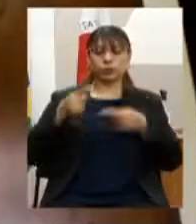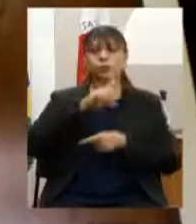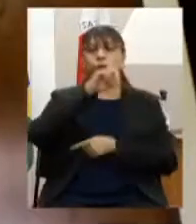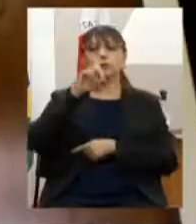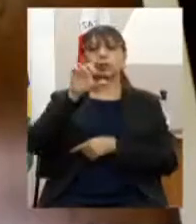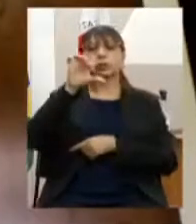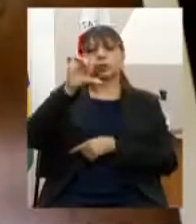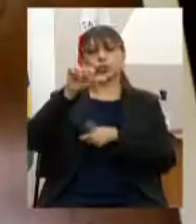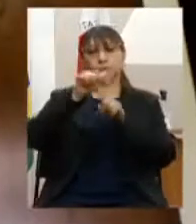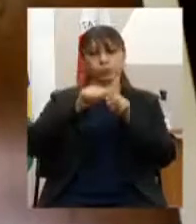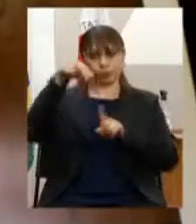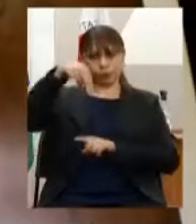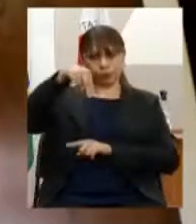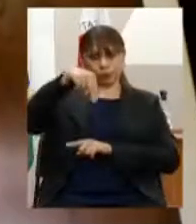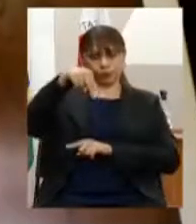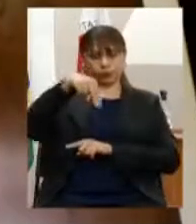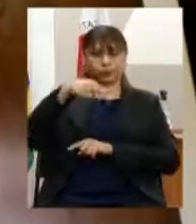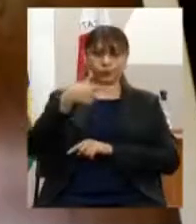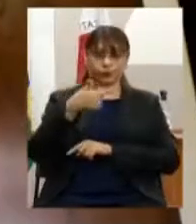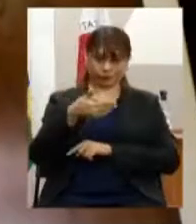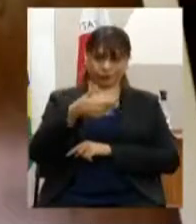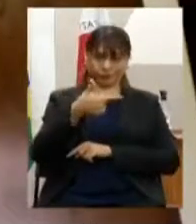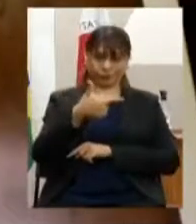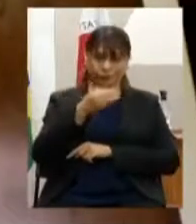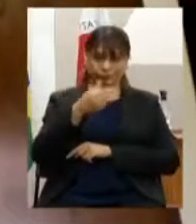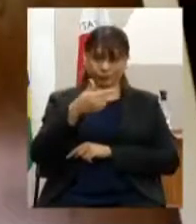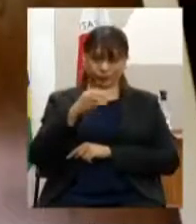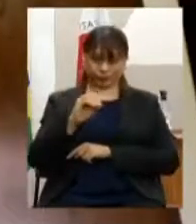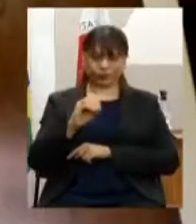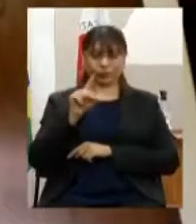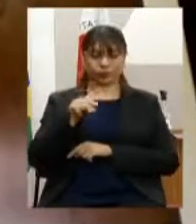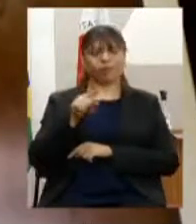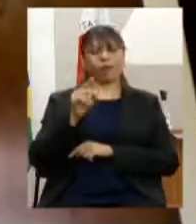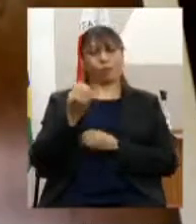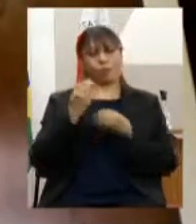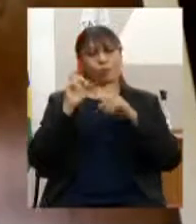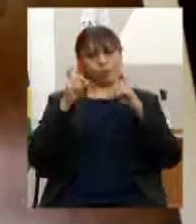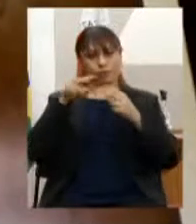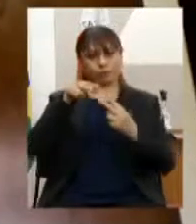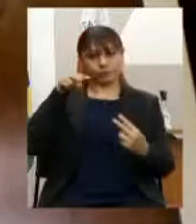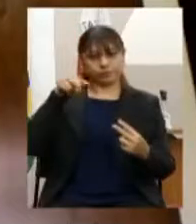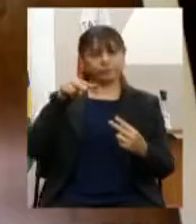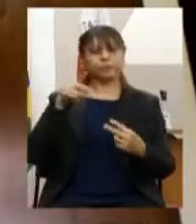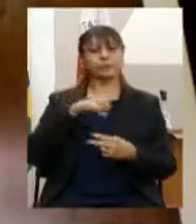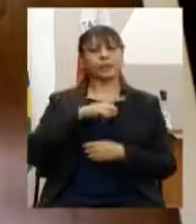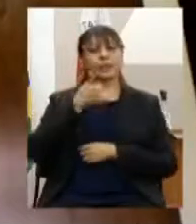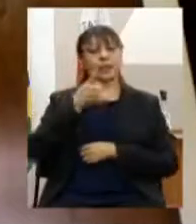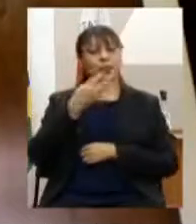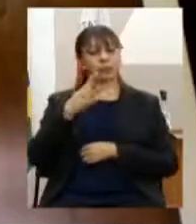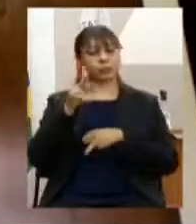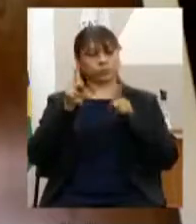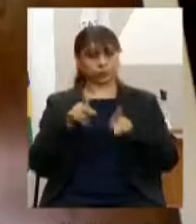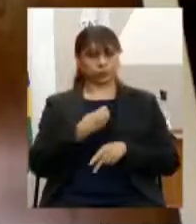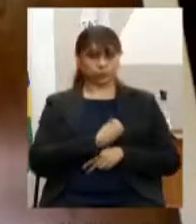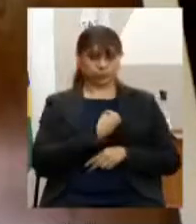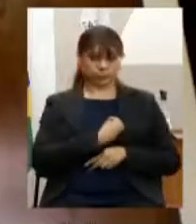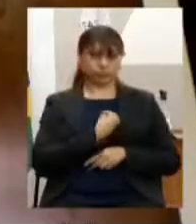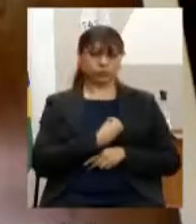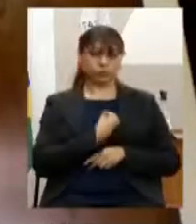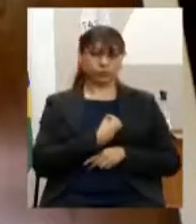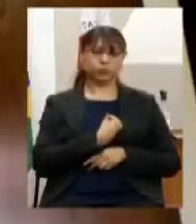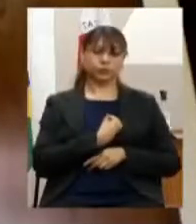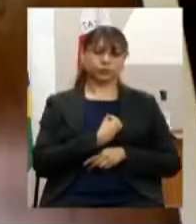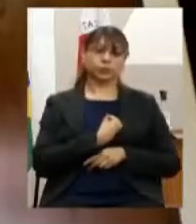de novembro de 2020 reunião remota ele contou com a participação de 14 pessoas que